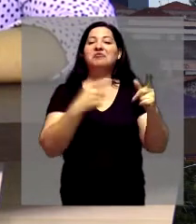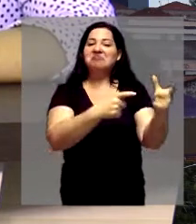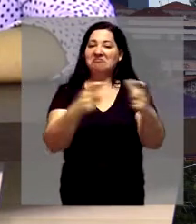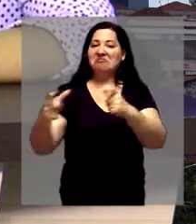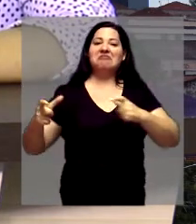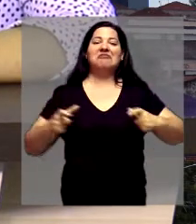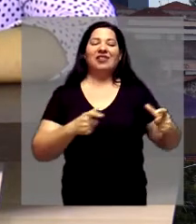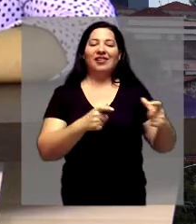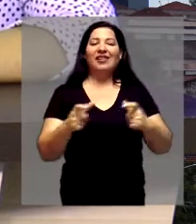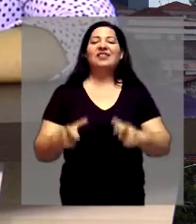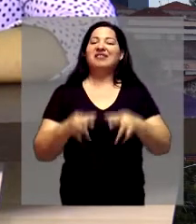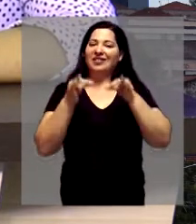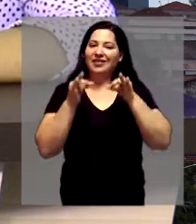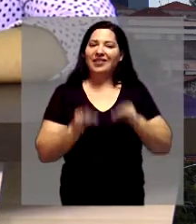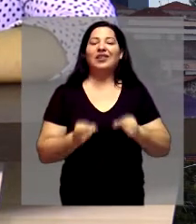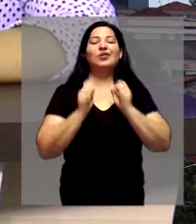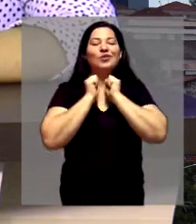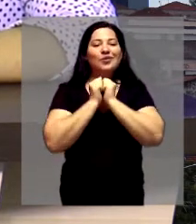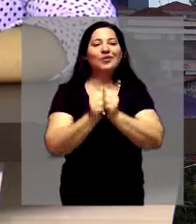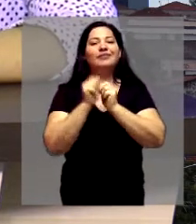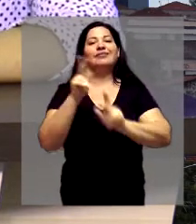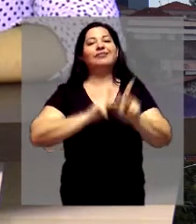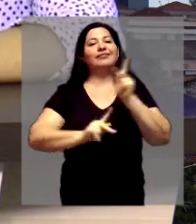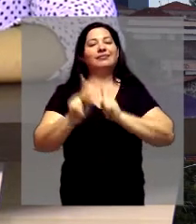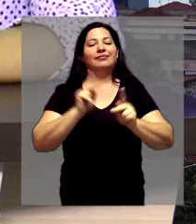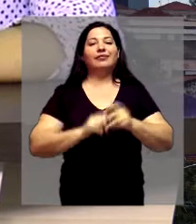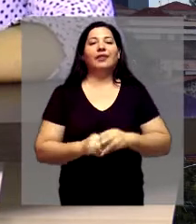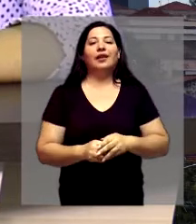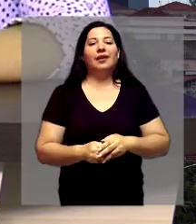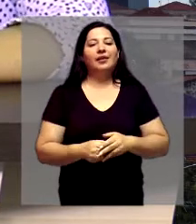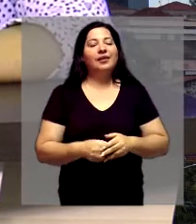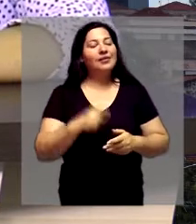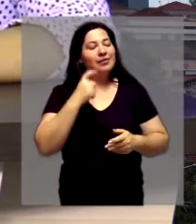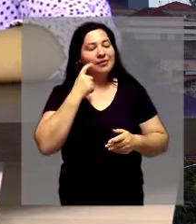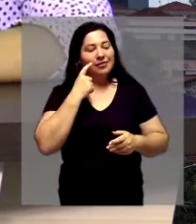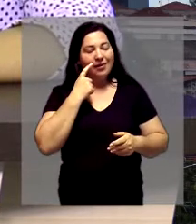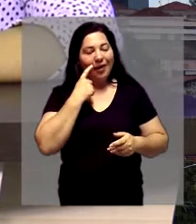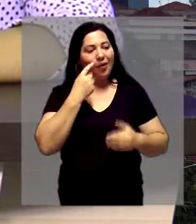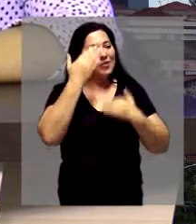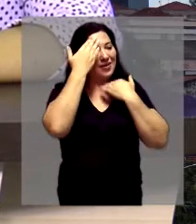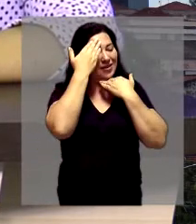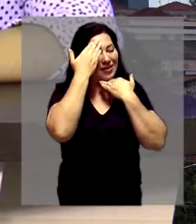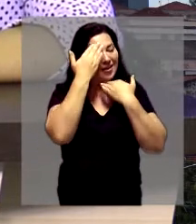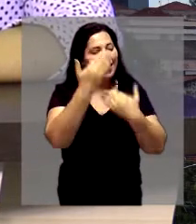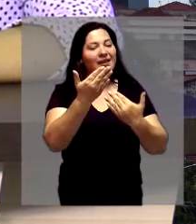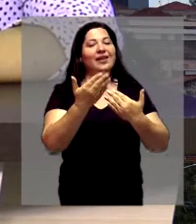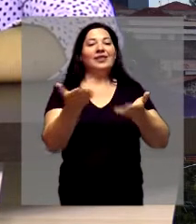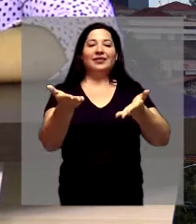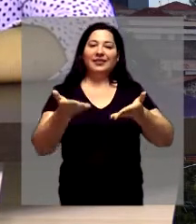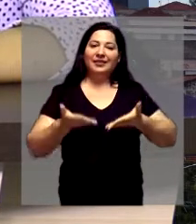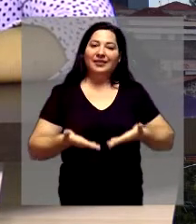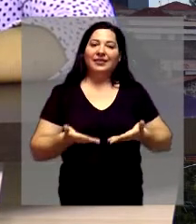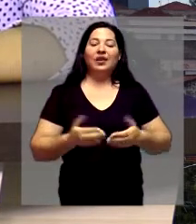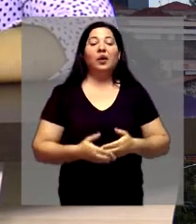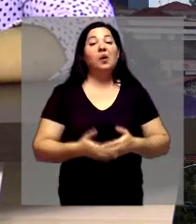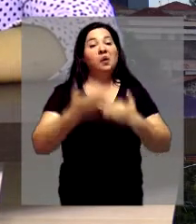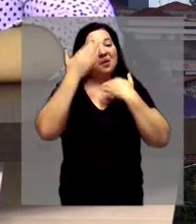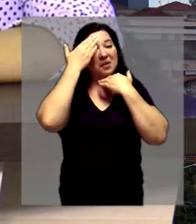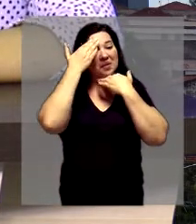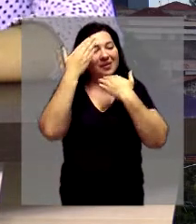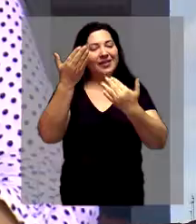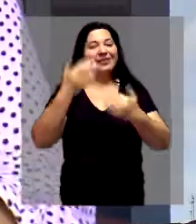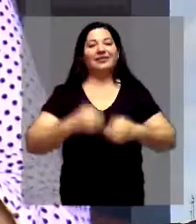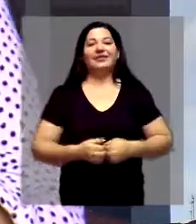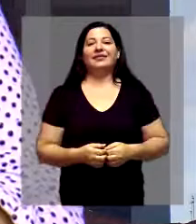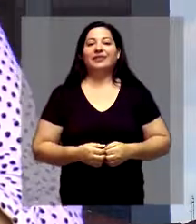podem ter a certeza que eu vou estar muito junto com a população. Santiago, obrigado pela sua presença aqui. Obrigado a vocês, obrigado à TV Câmara, e muito obrigado.